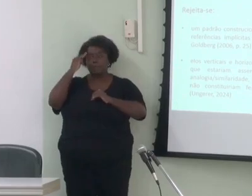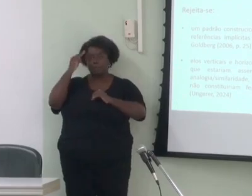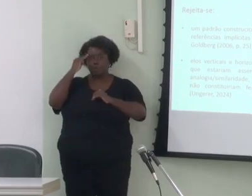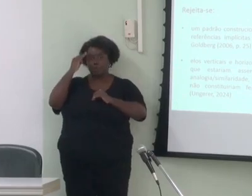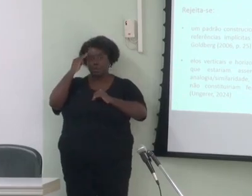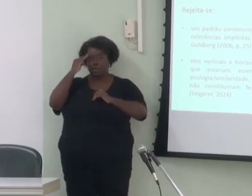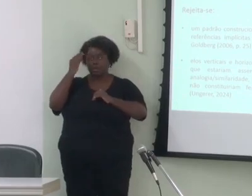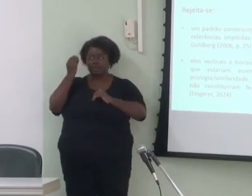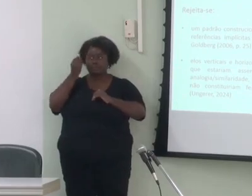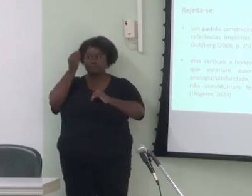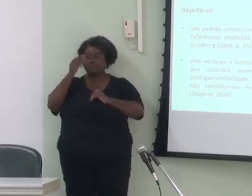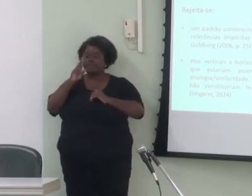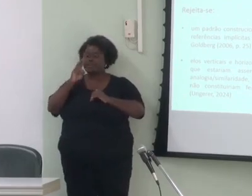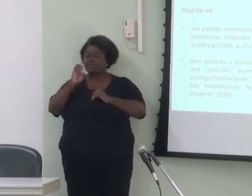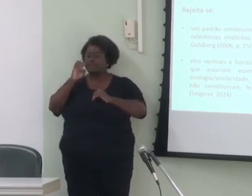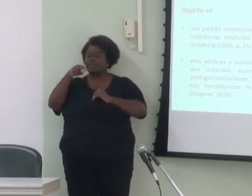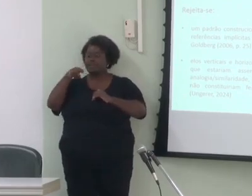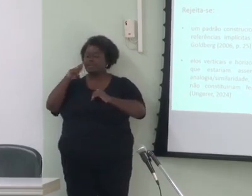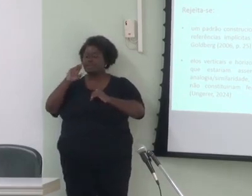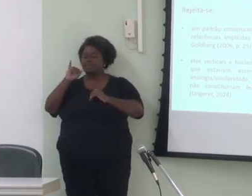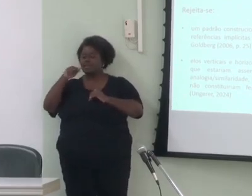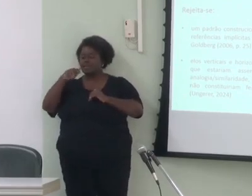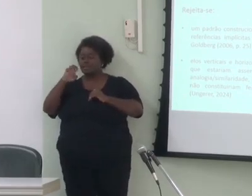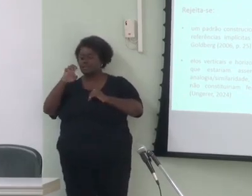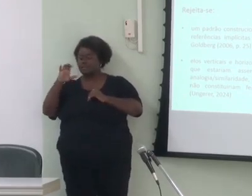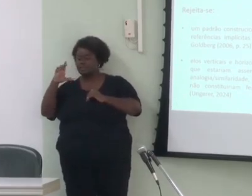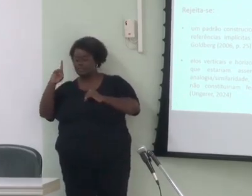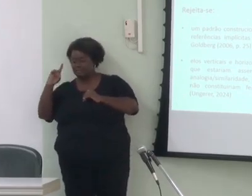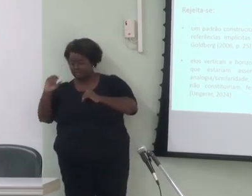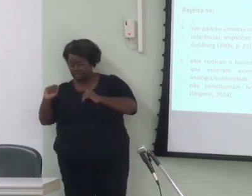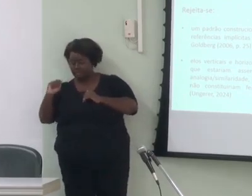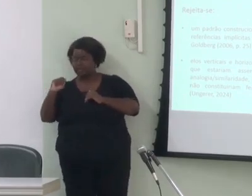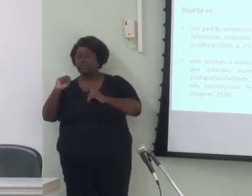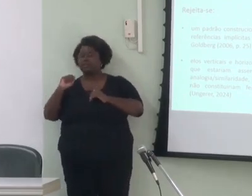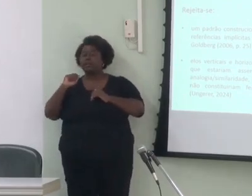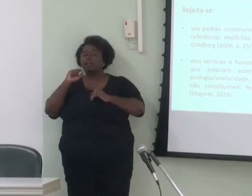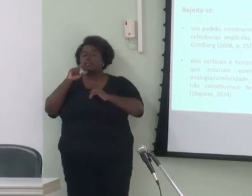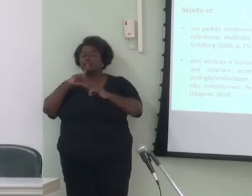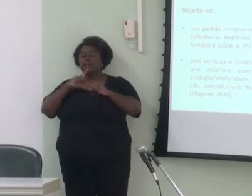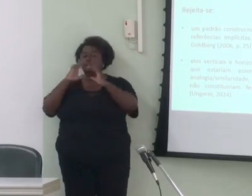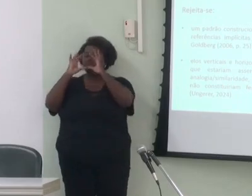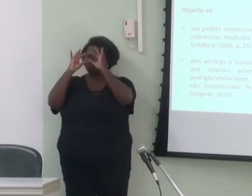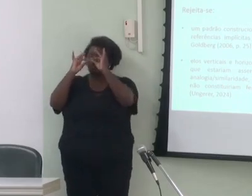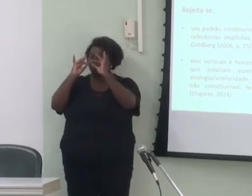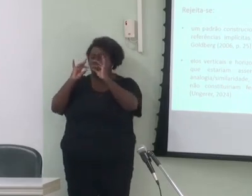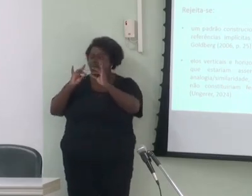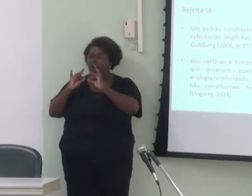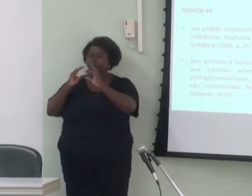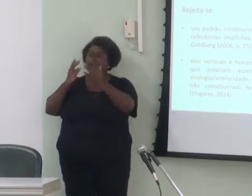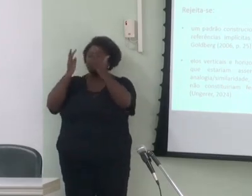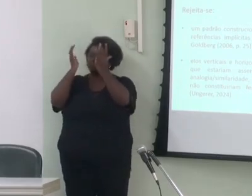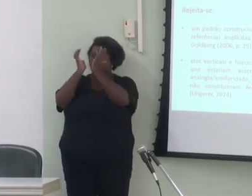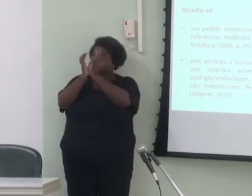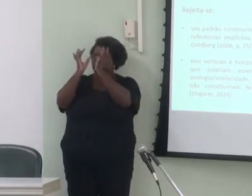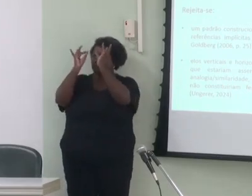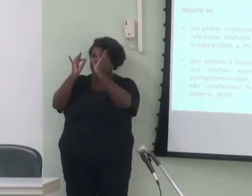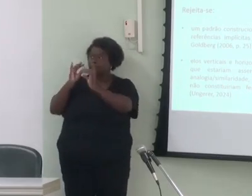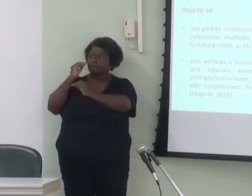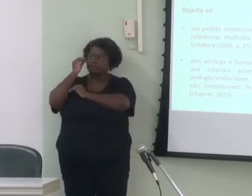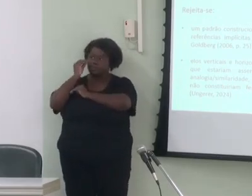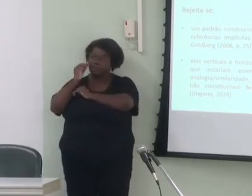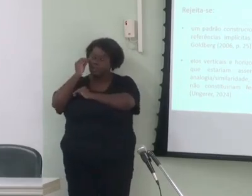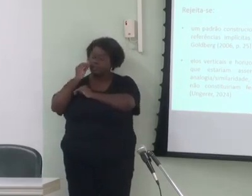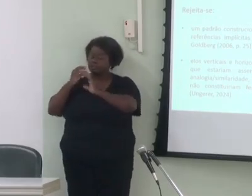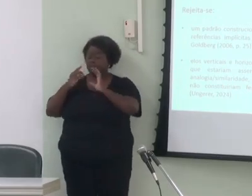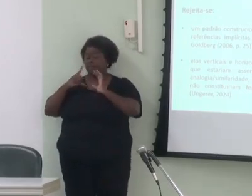indivíduos não estocam as experiências individualmente mas todo um conjunto de detalhes dessa experiência que envolve o